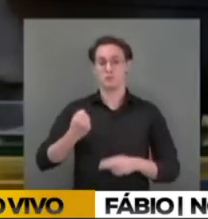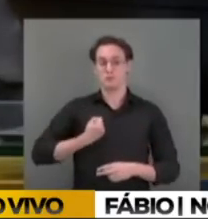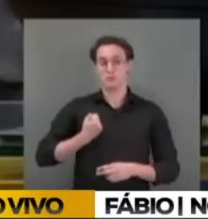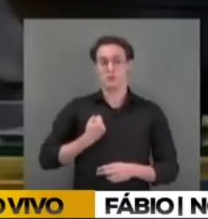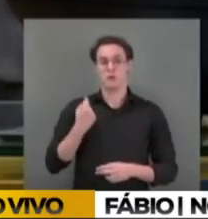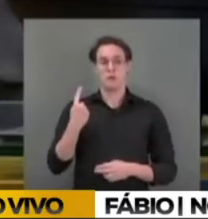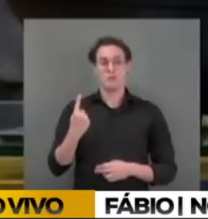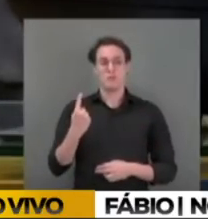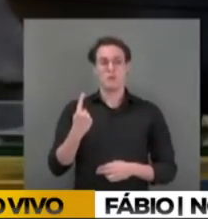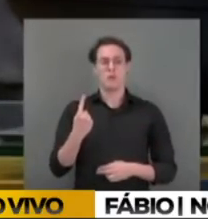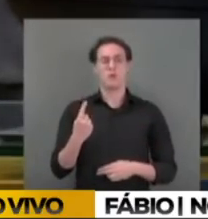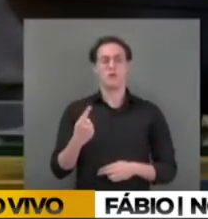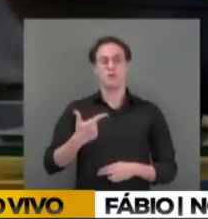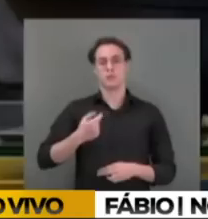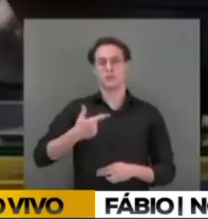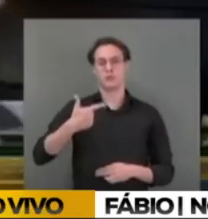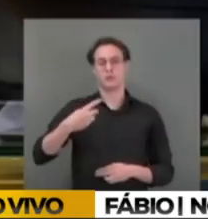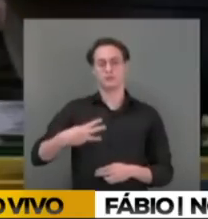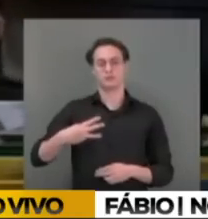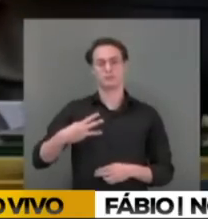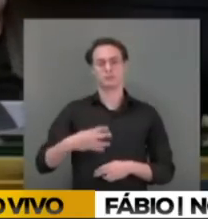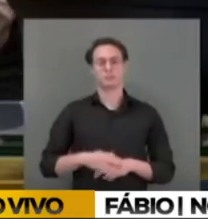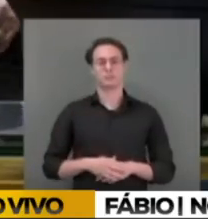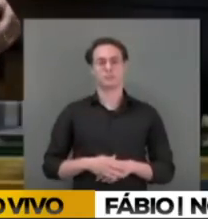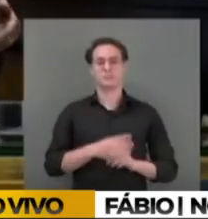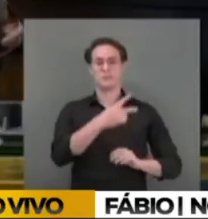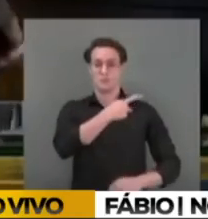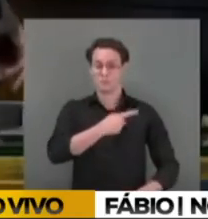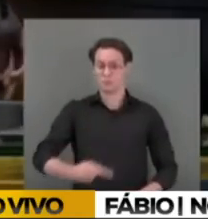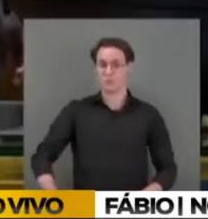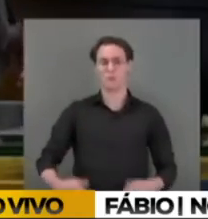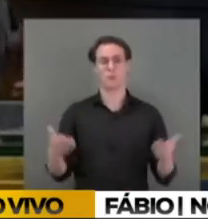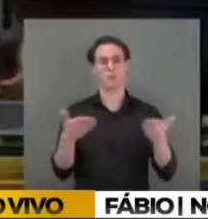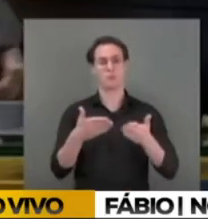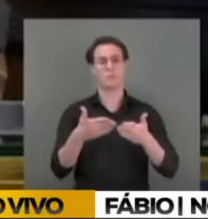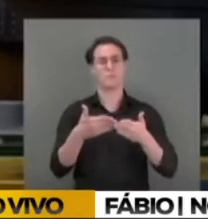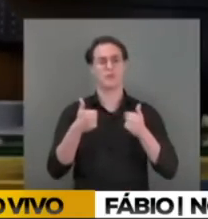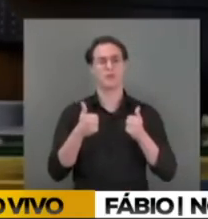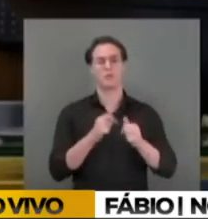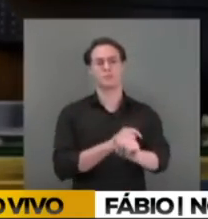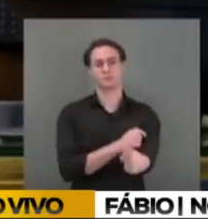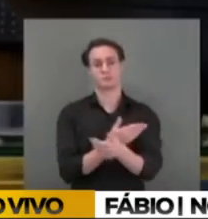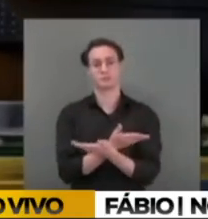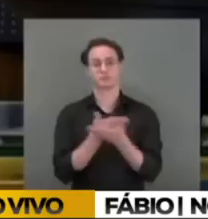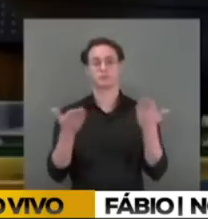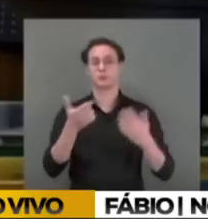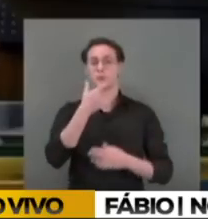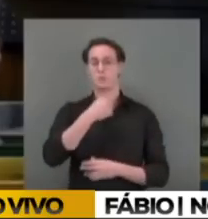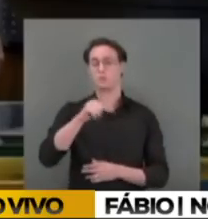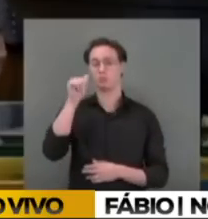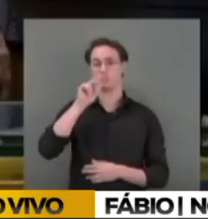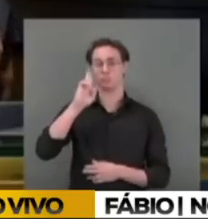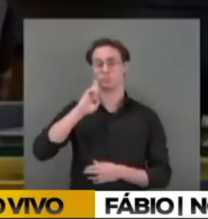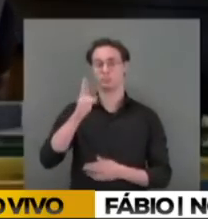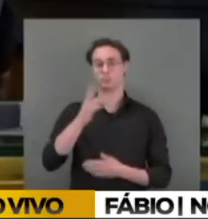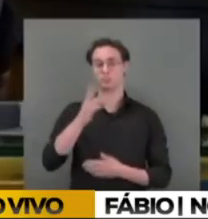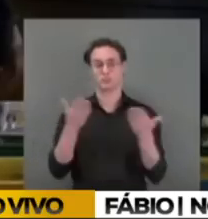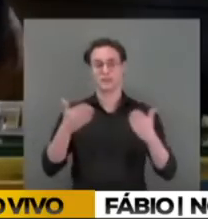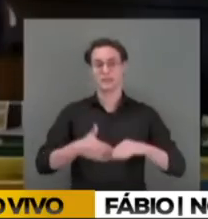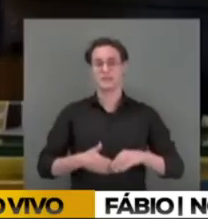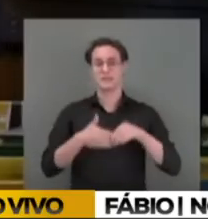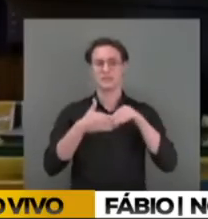de 2023. A presidência solicita aos senhores e senhoras